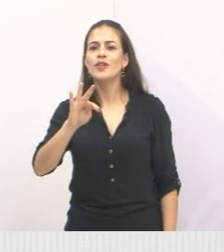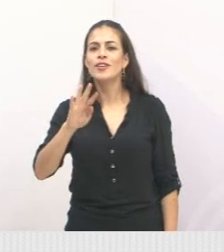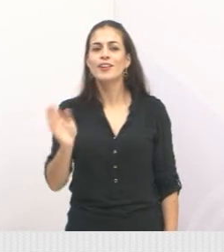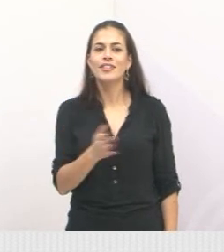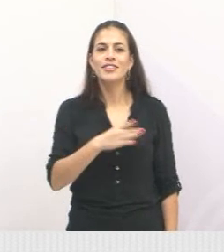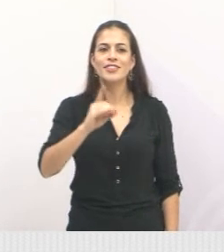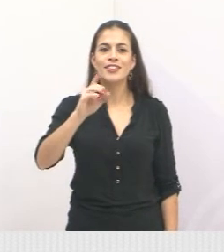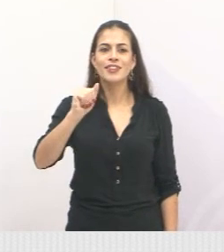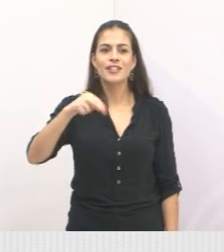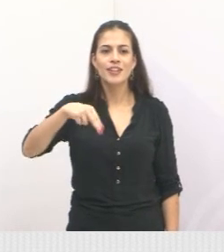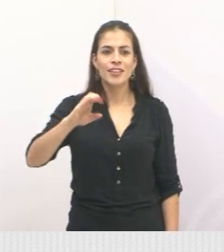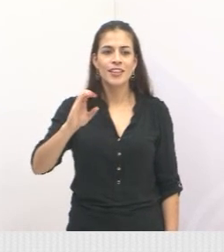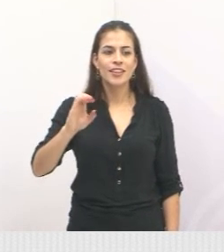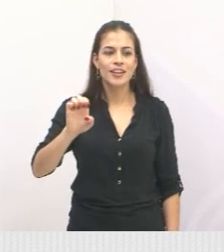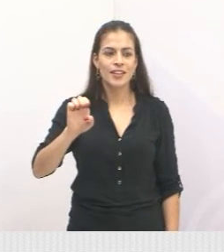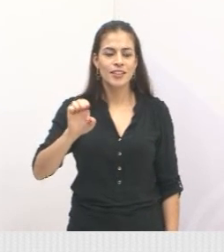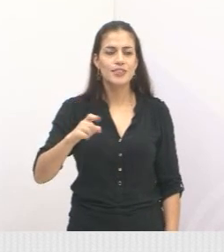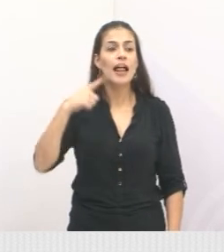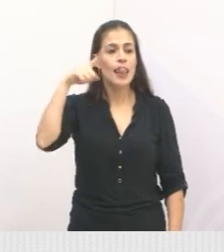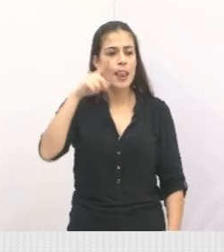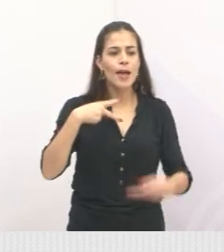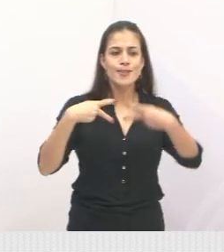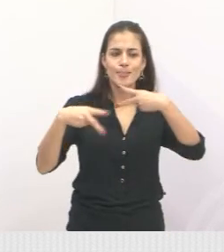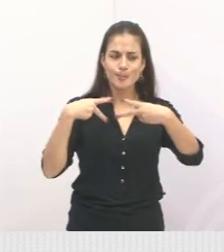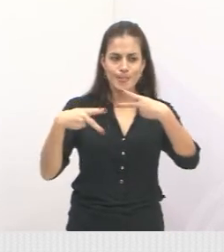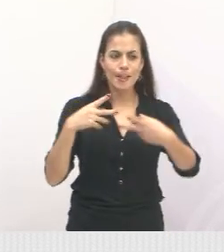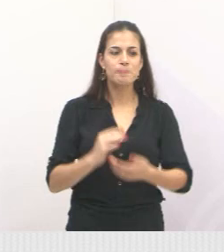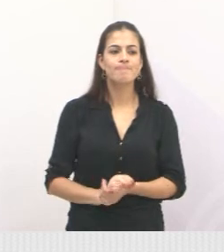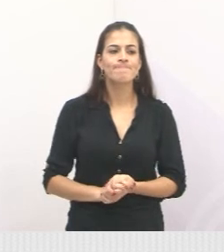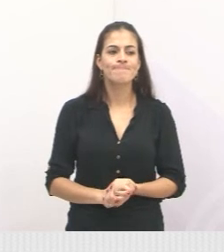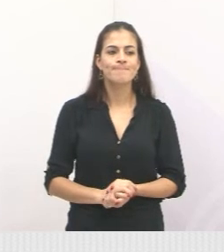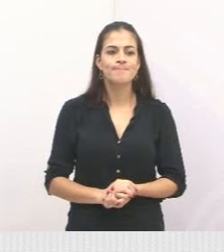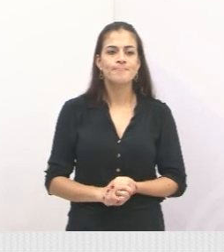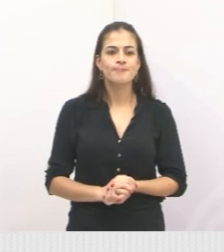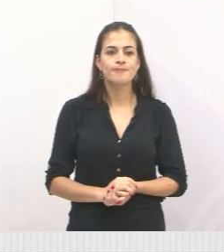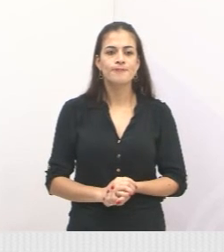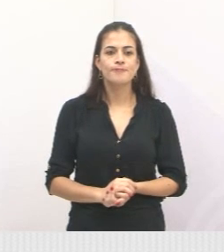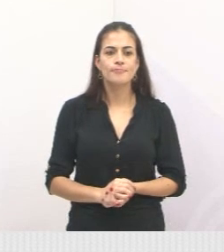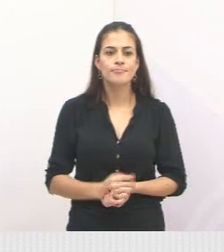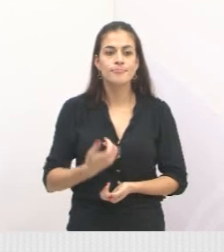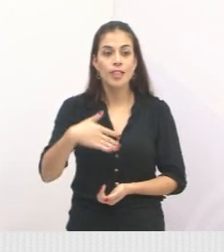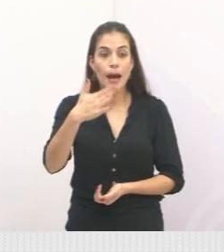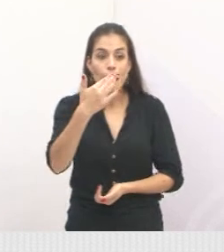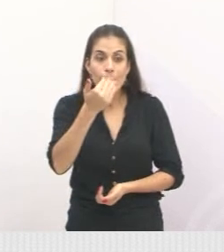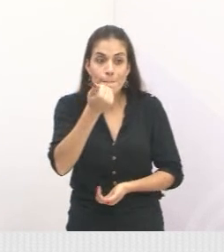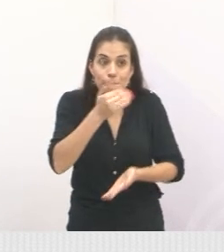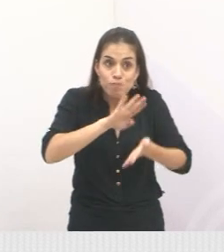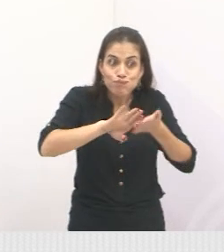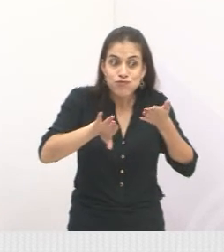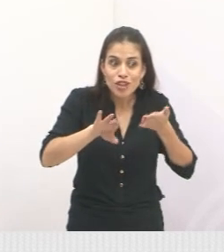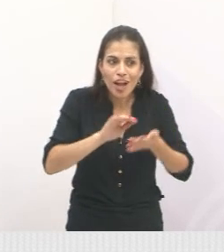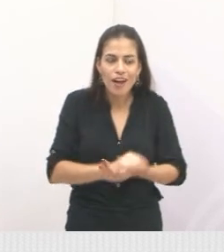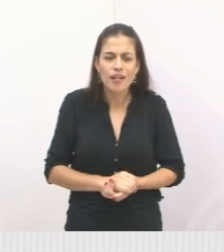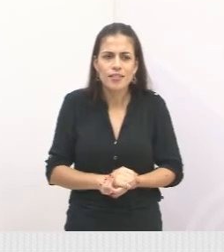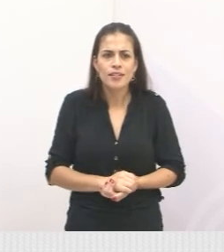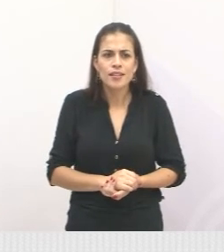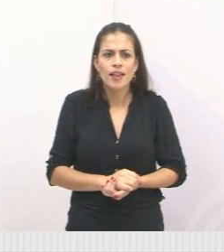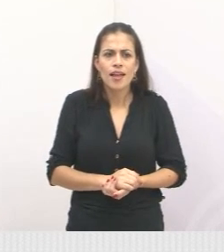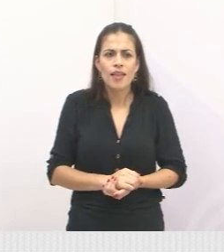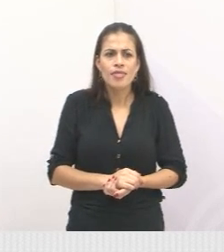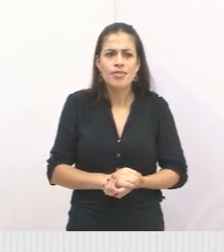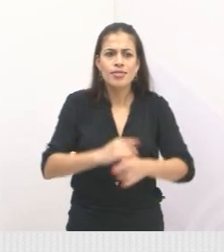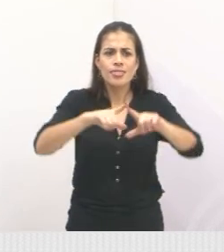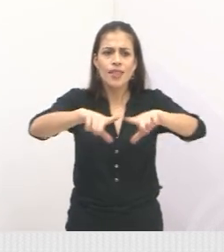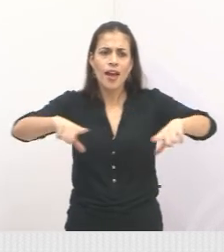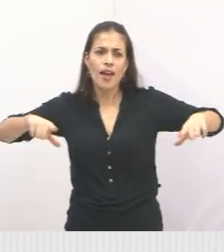São José dos Campos. Tivemos também, no slide 4, driblando a fome, novamente, na Arena Barueri,